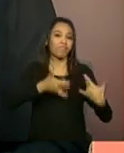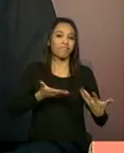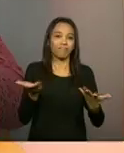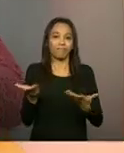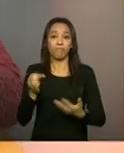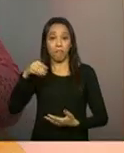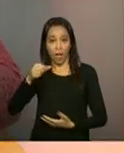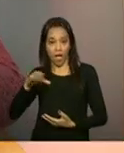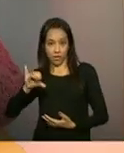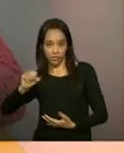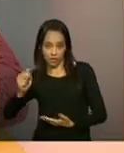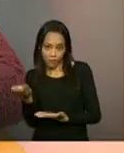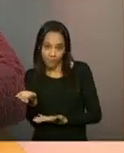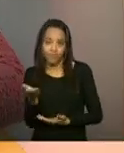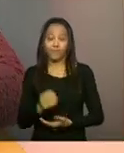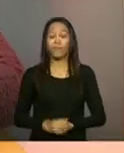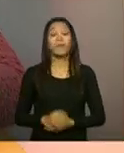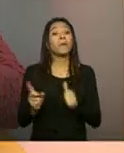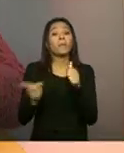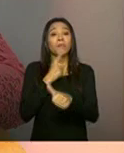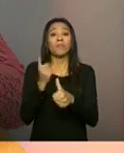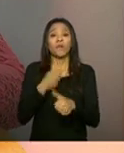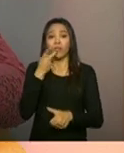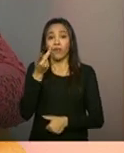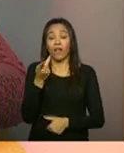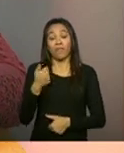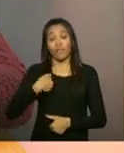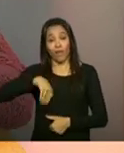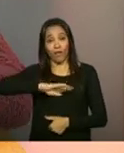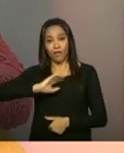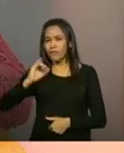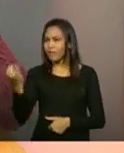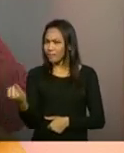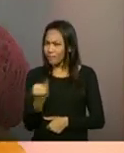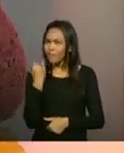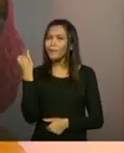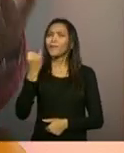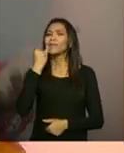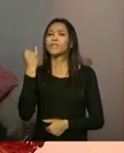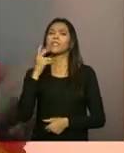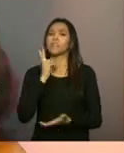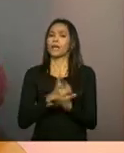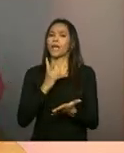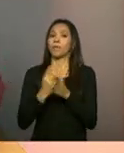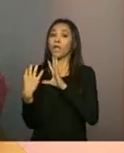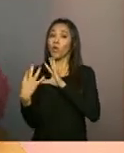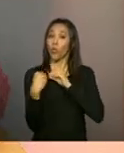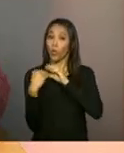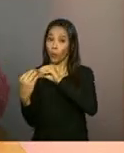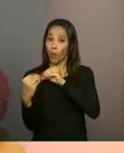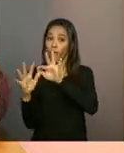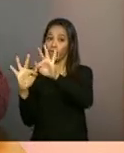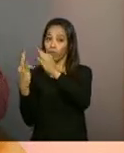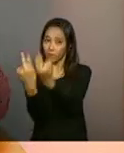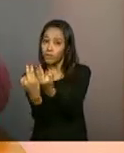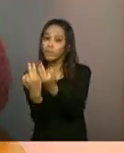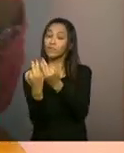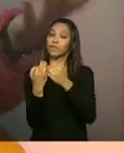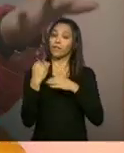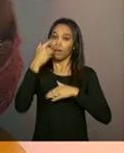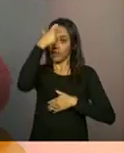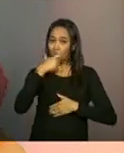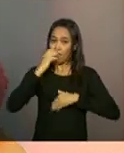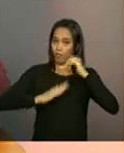Bom, gente, em primeiro lugar, eu gostaria, assim, de dizer que pra gente é fundamental dialogar com esses técnicos, conversar com a, né,